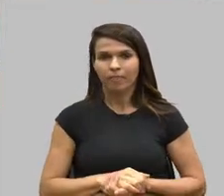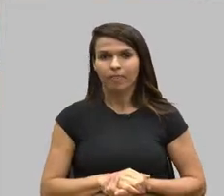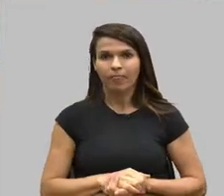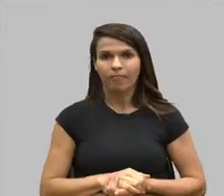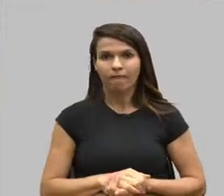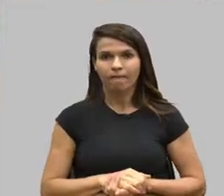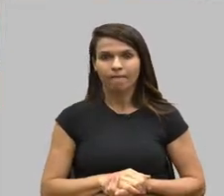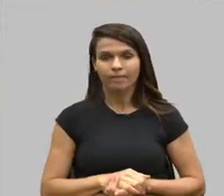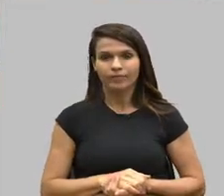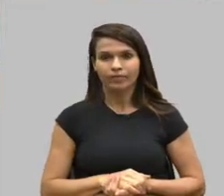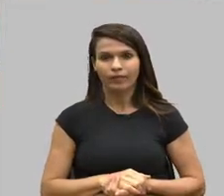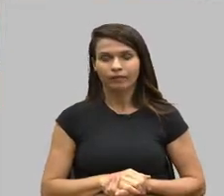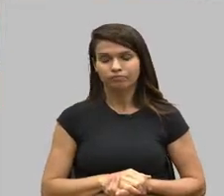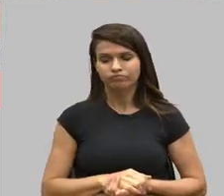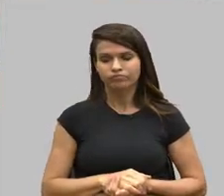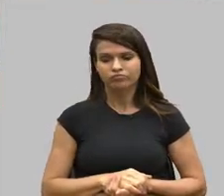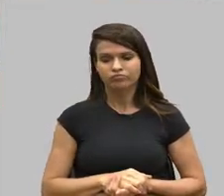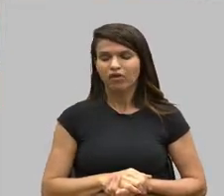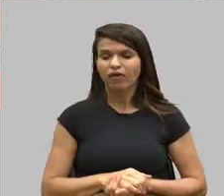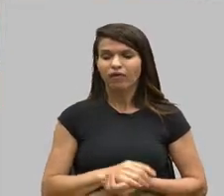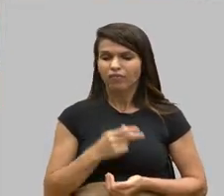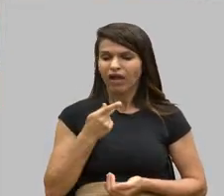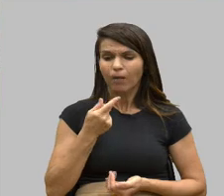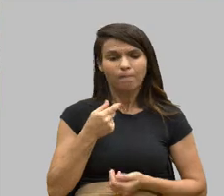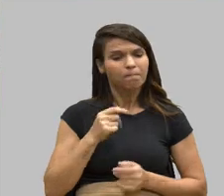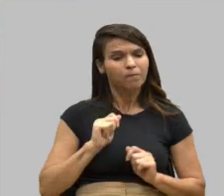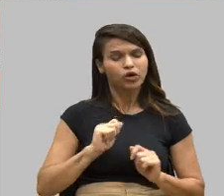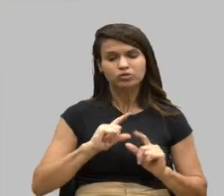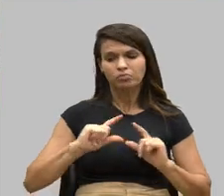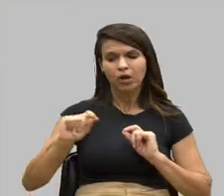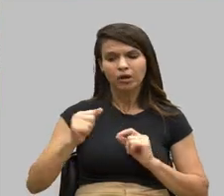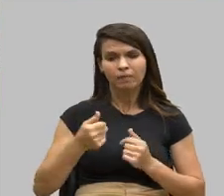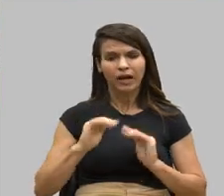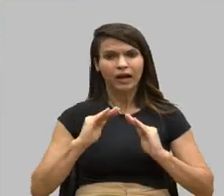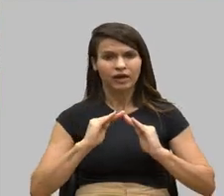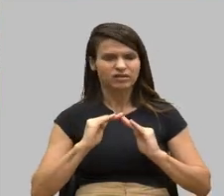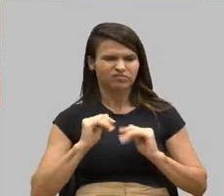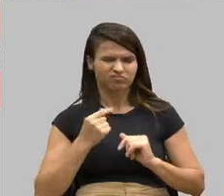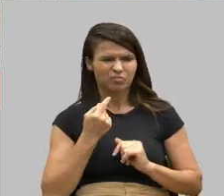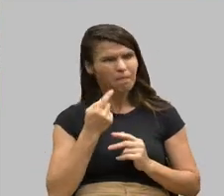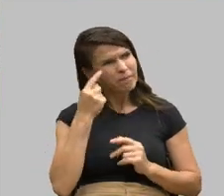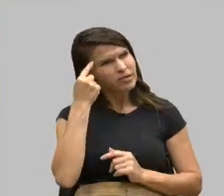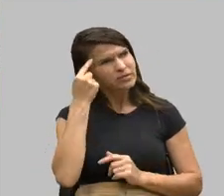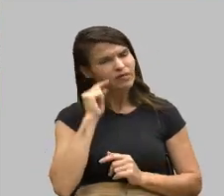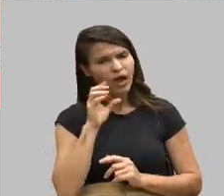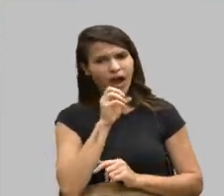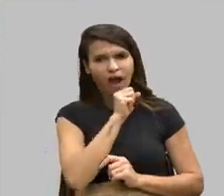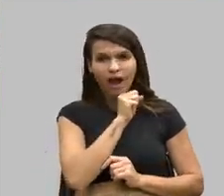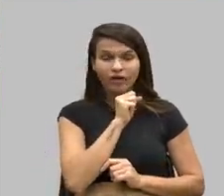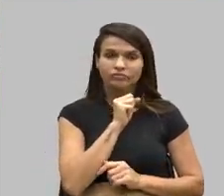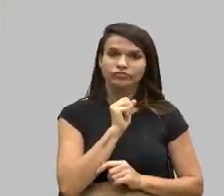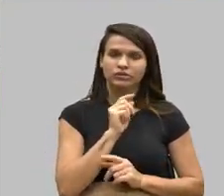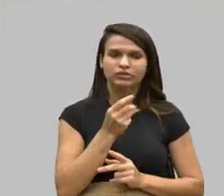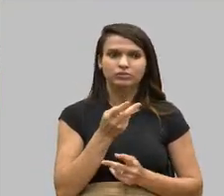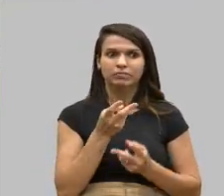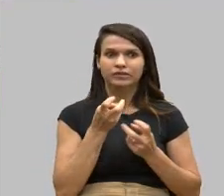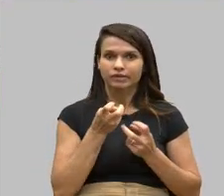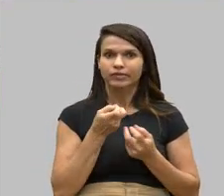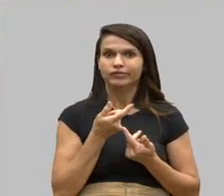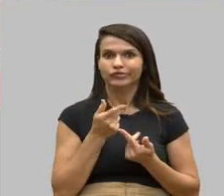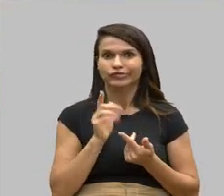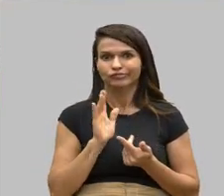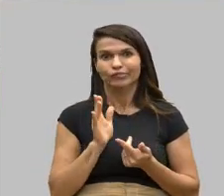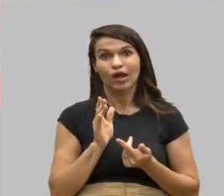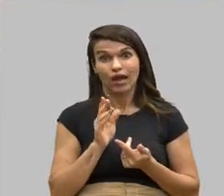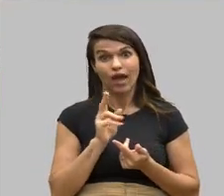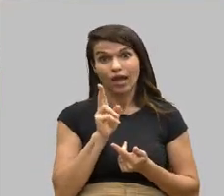Me mandaram para casa e eu pensei assim, como foi muito rápido, certamente, eles já viram necessidade e maravilhoso,